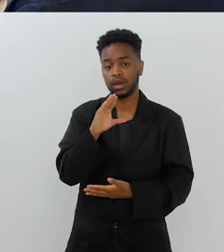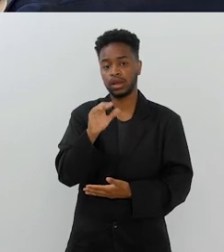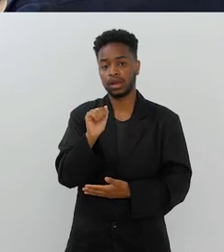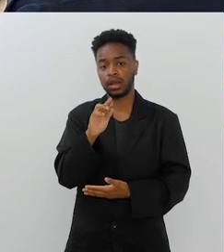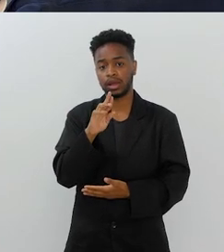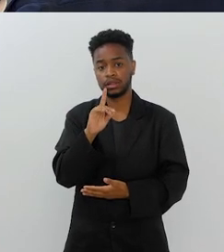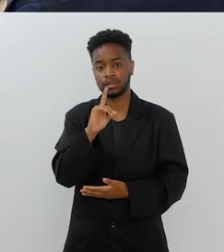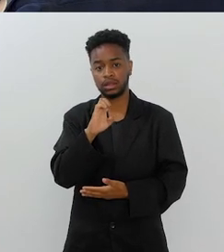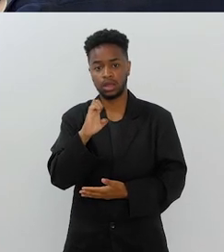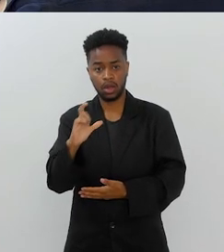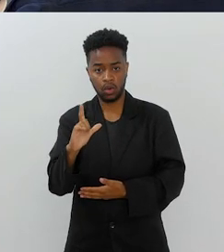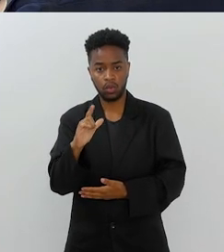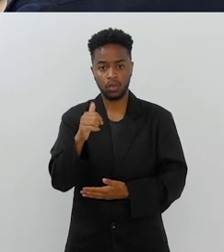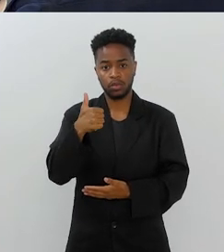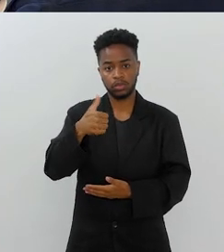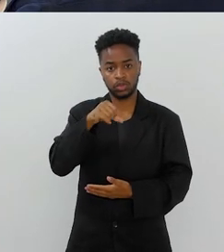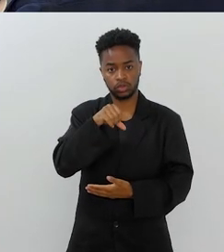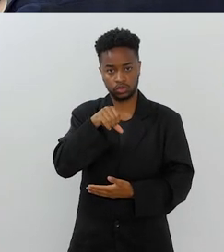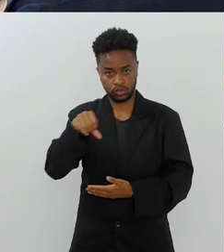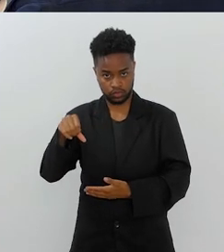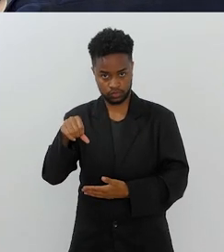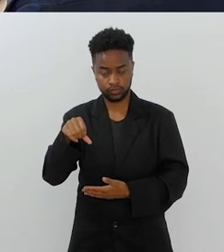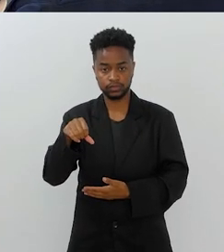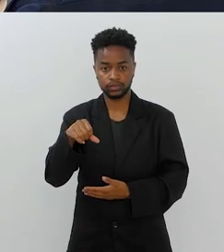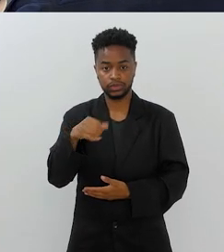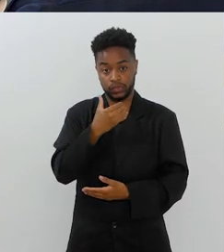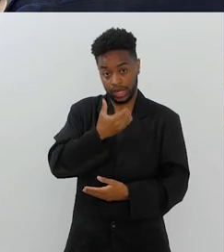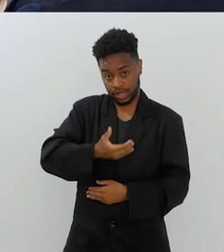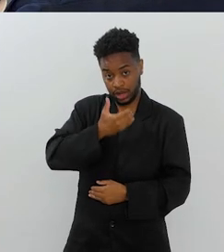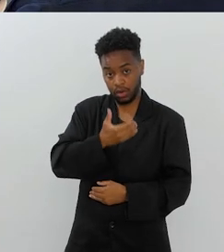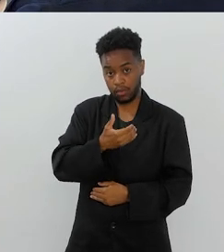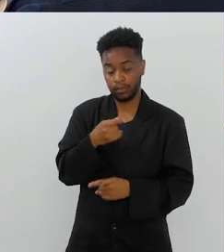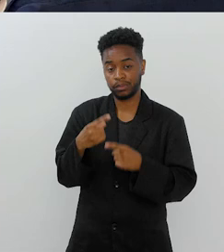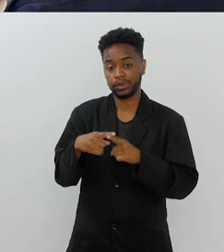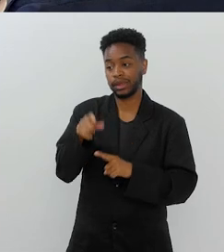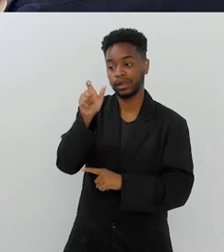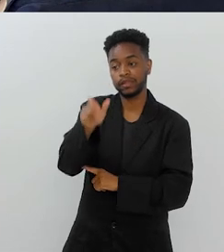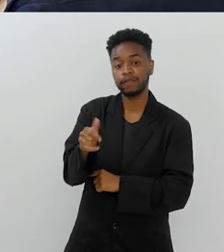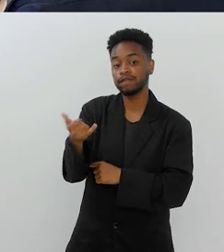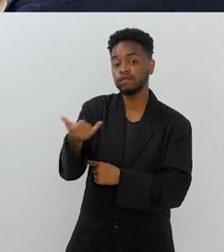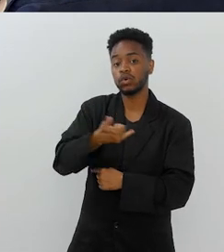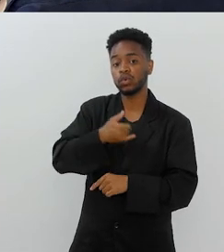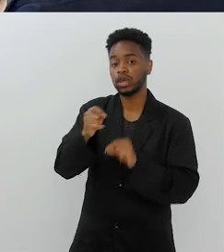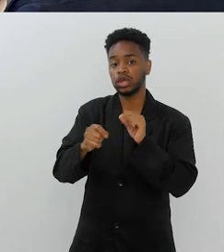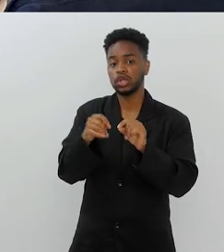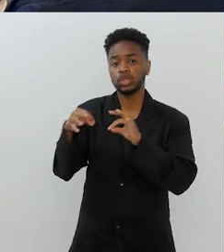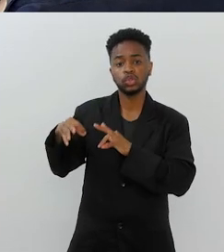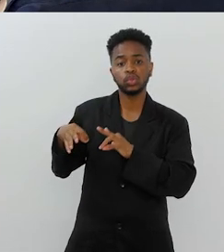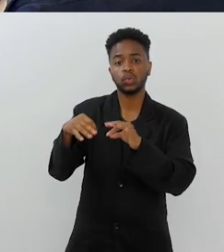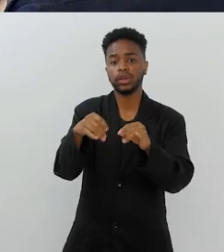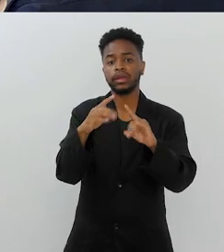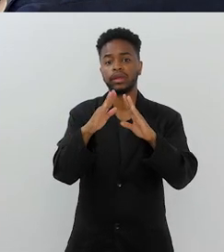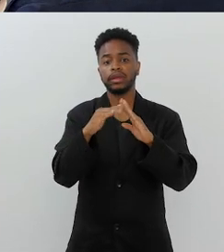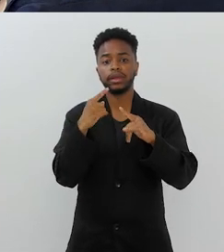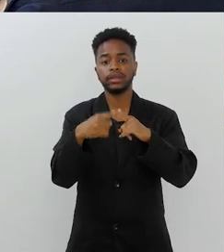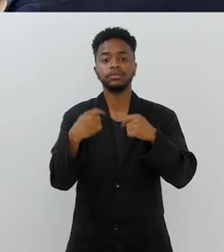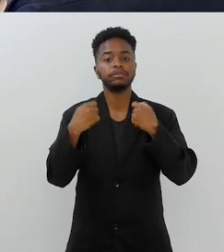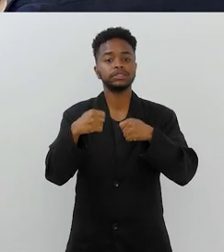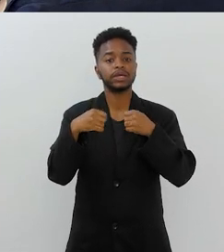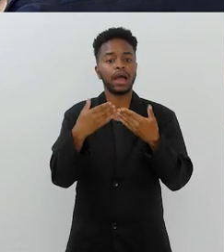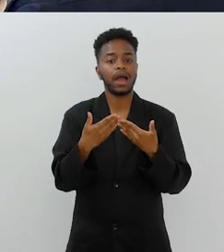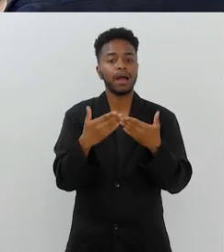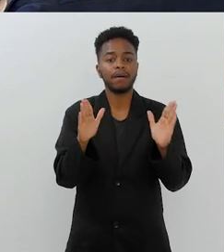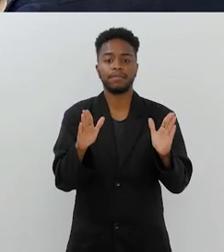cardeal Dom Eugênio Salles, em 1999, no Natal, que ele dizia que todas as igrejas